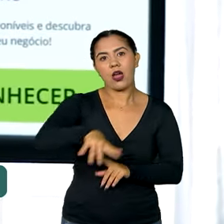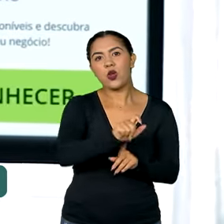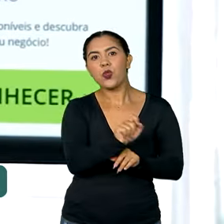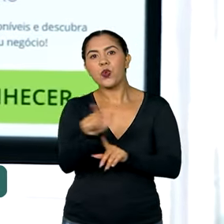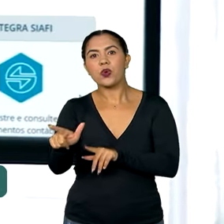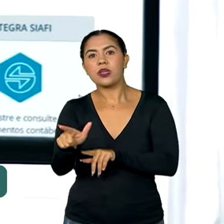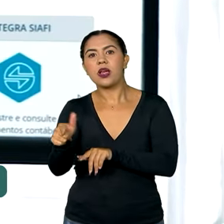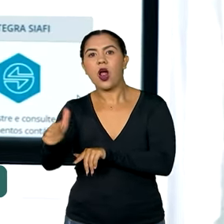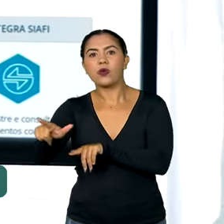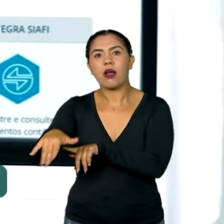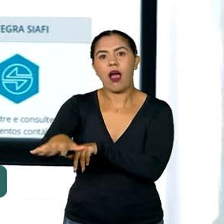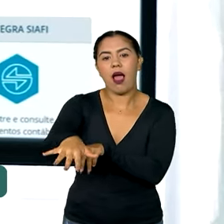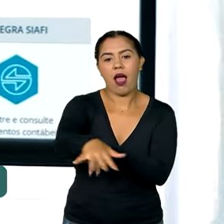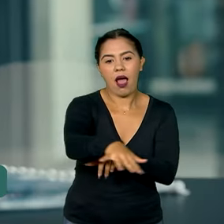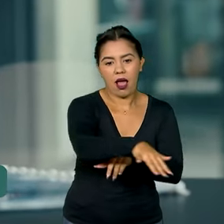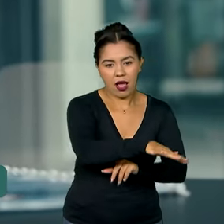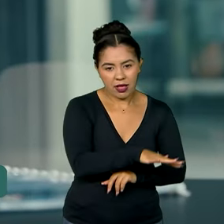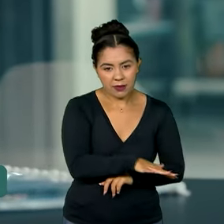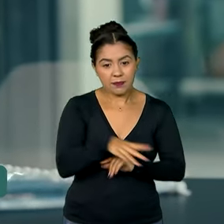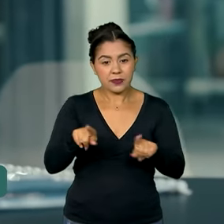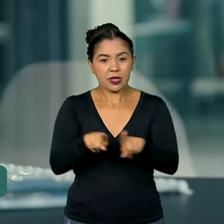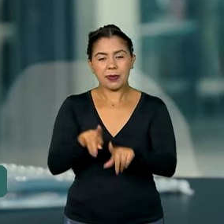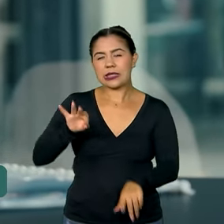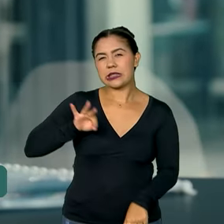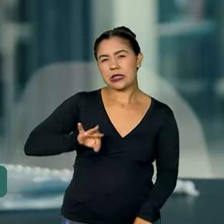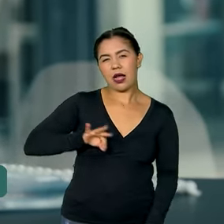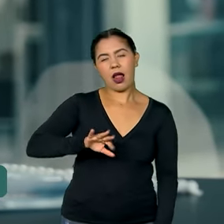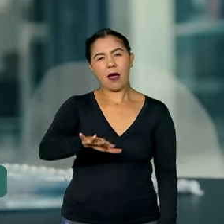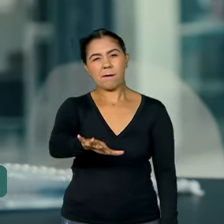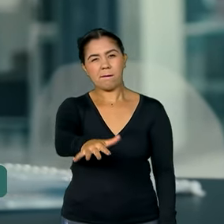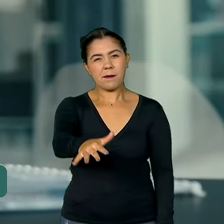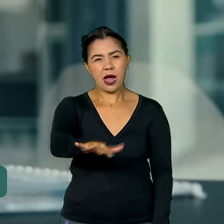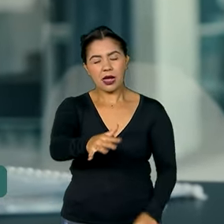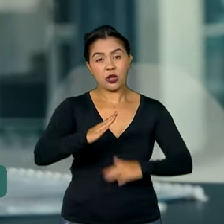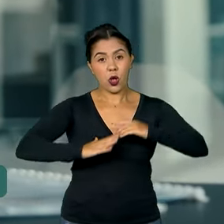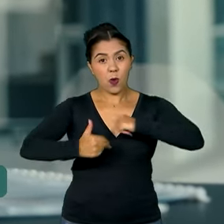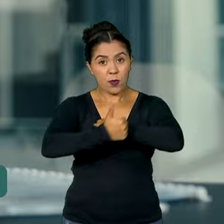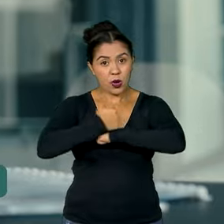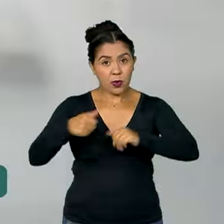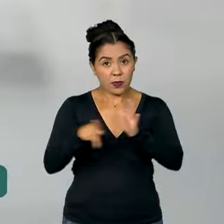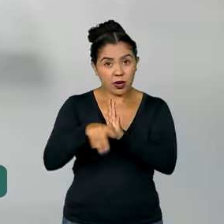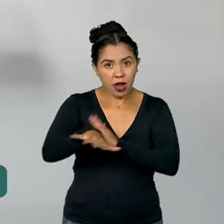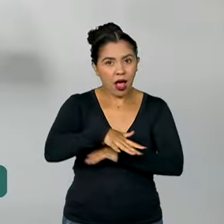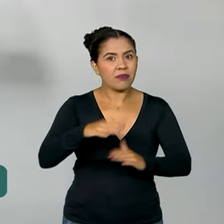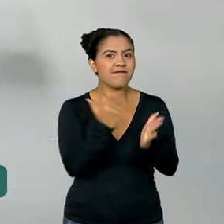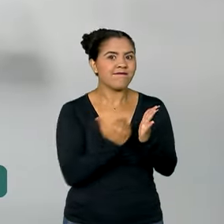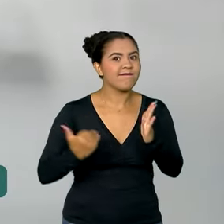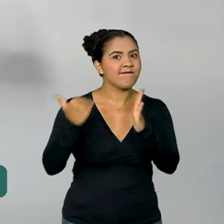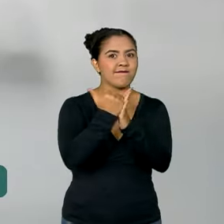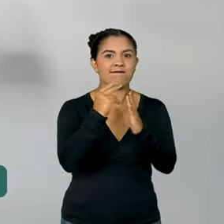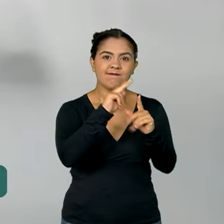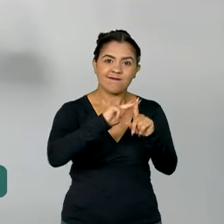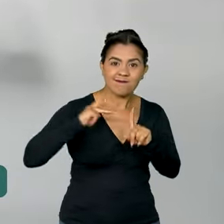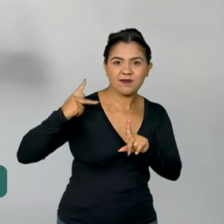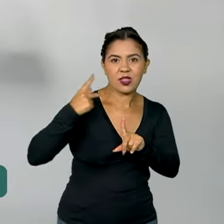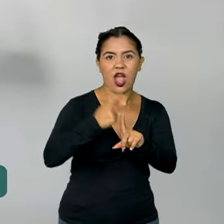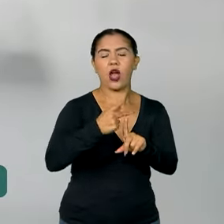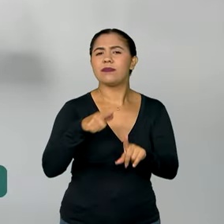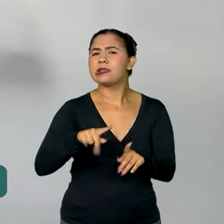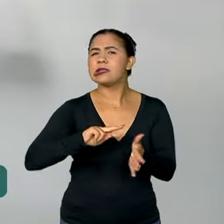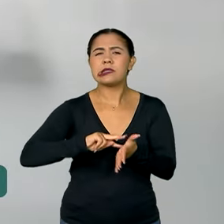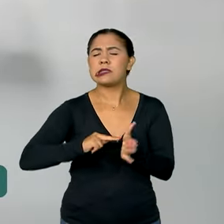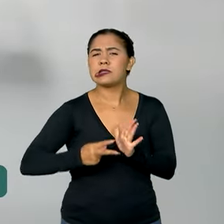outras ocupações. E o salário médio de um profissional do setor também é maior, é o dobro. Isso